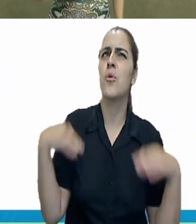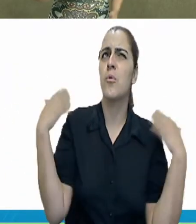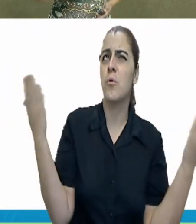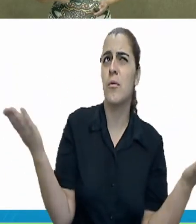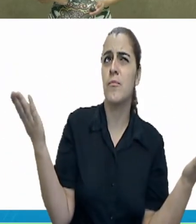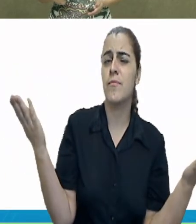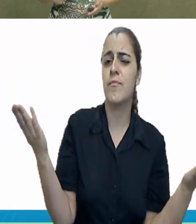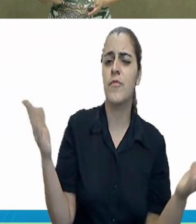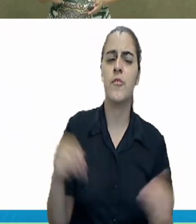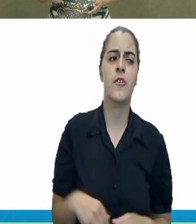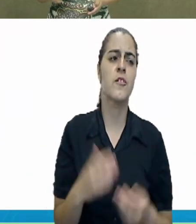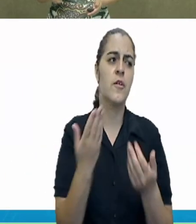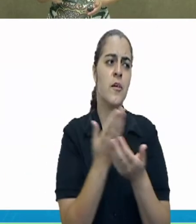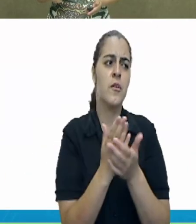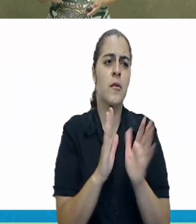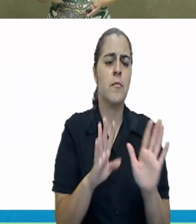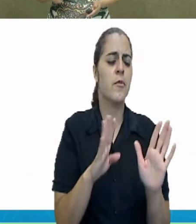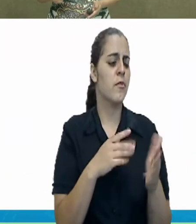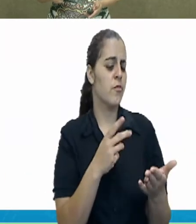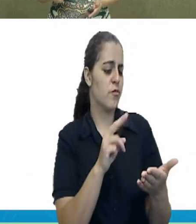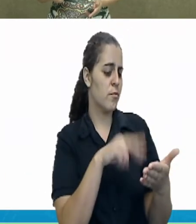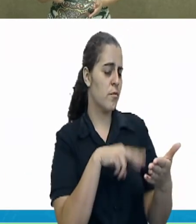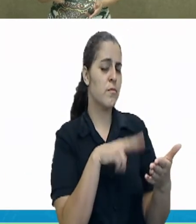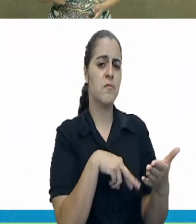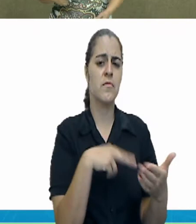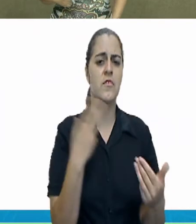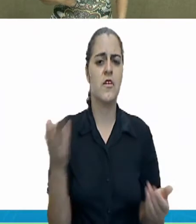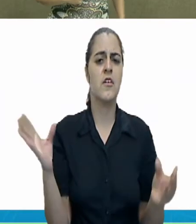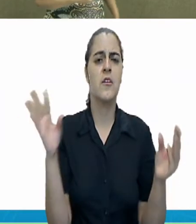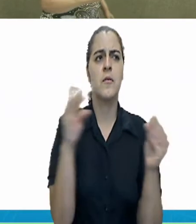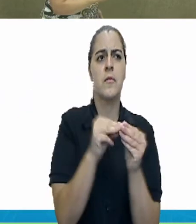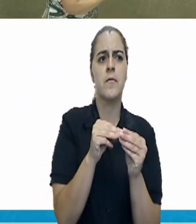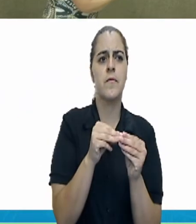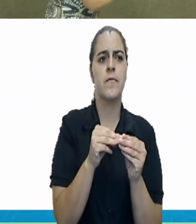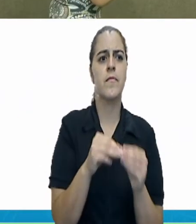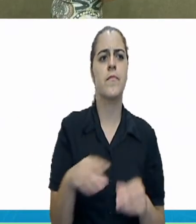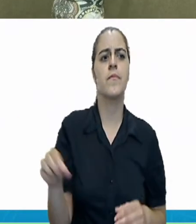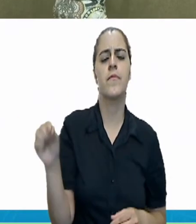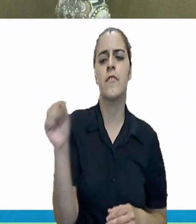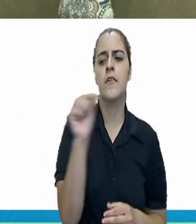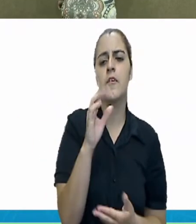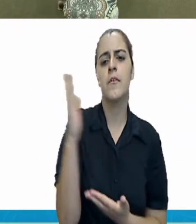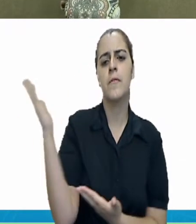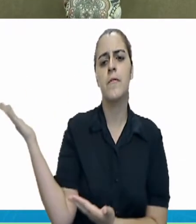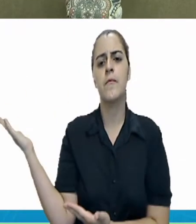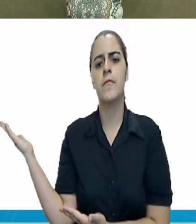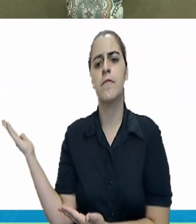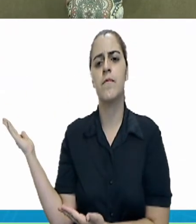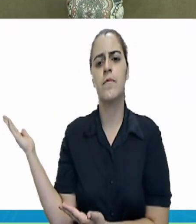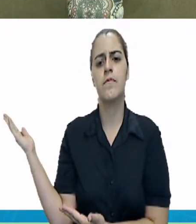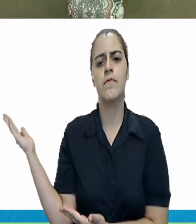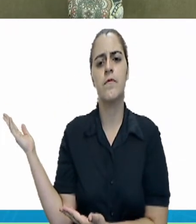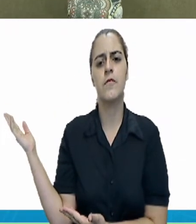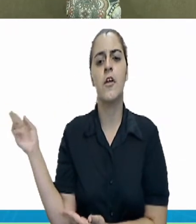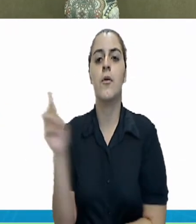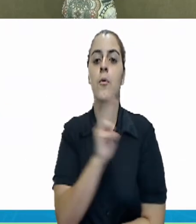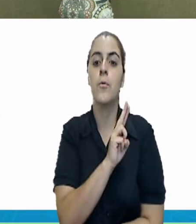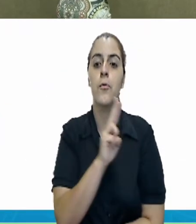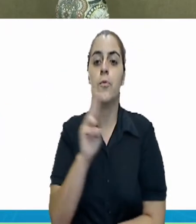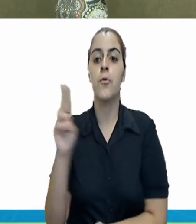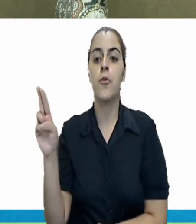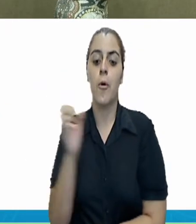Quando eu terminei de fazer a leitura da resenha, aqui embaixo eu